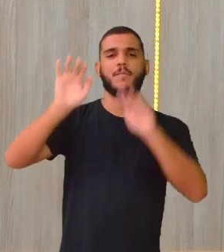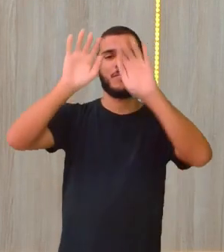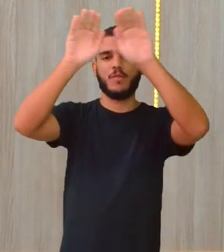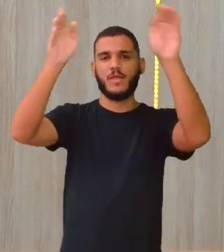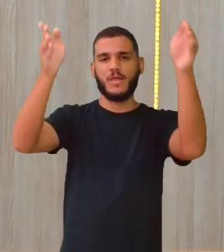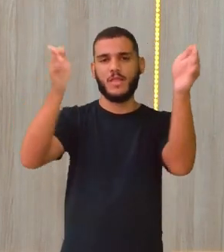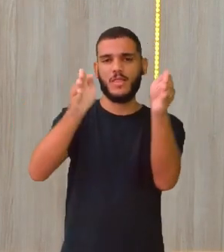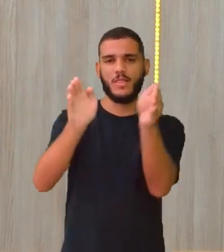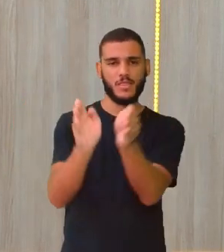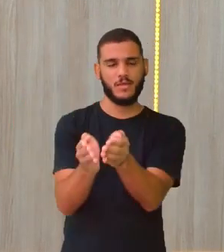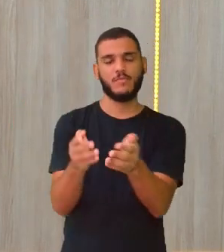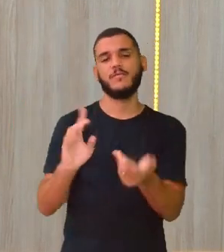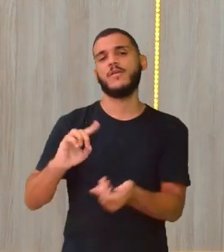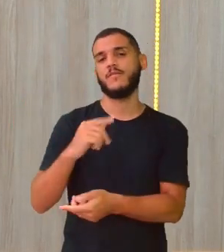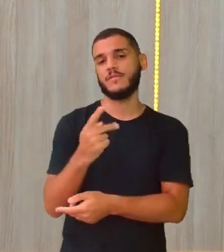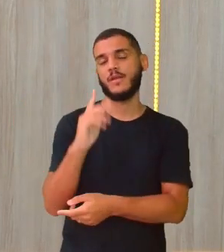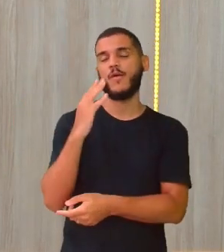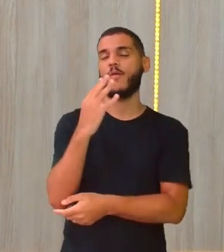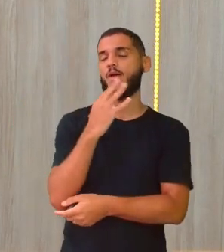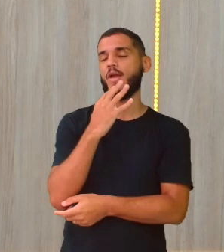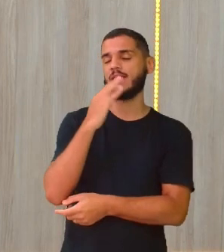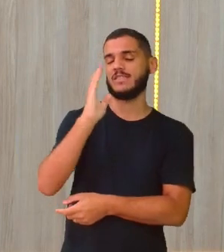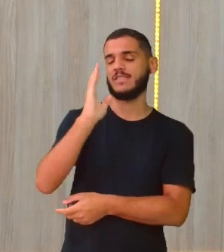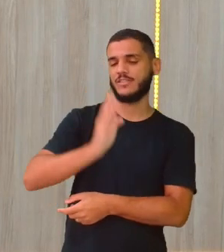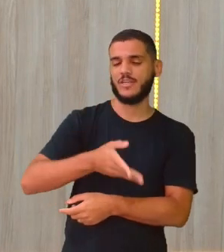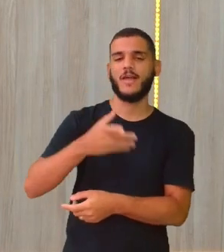conhece lá, as nossas categorias.